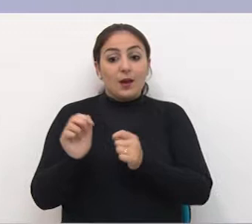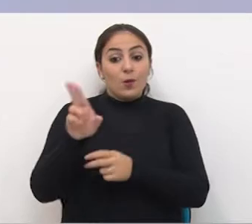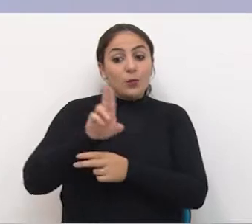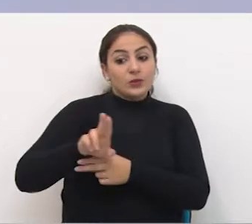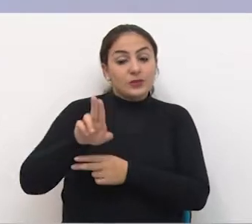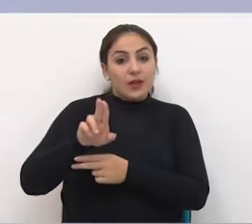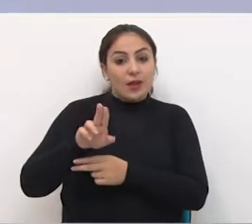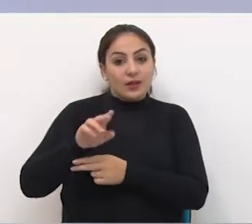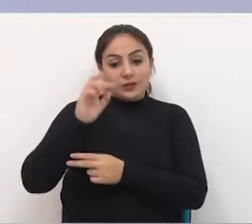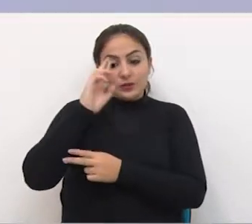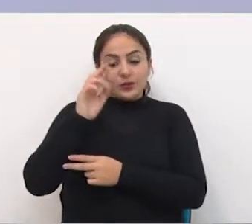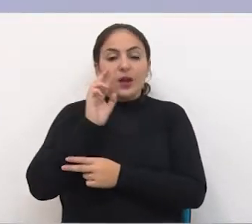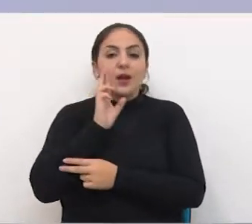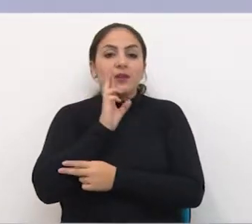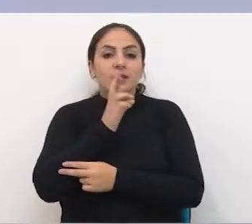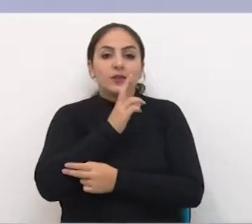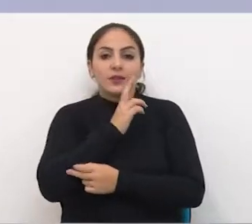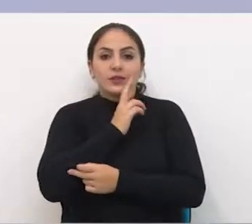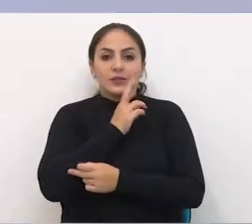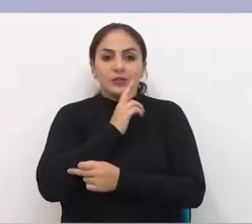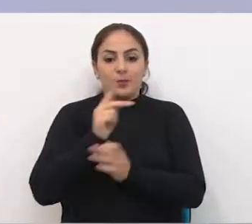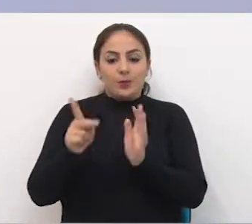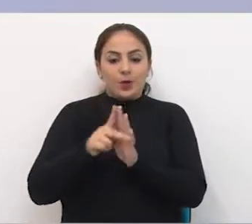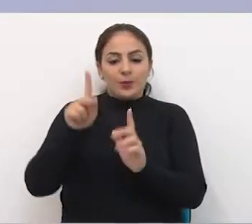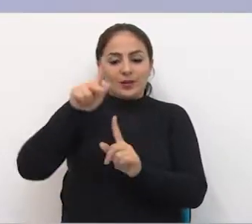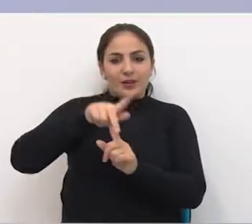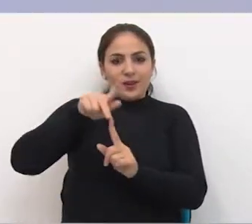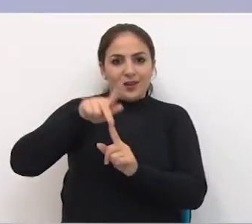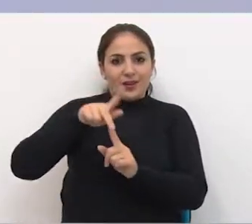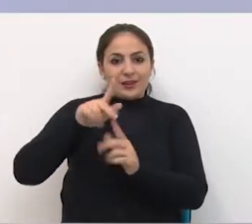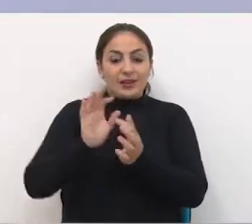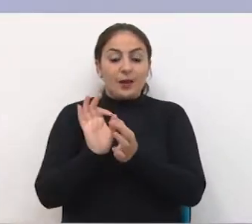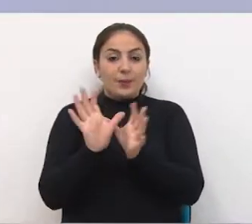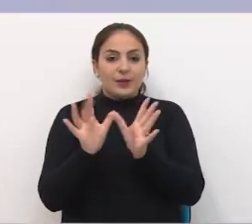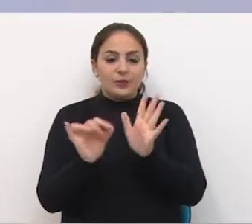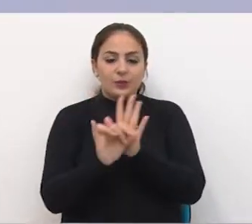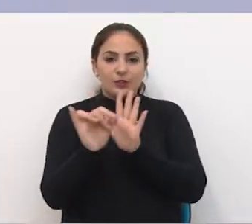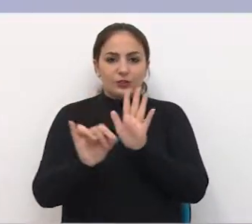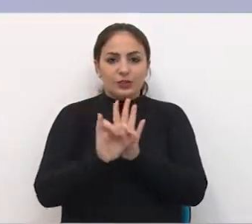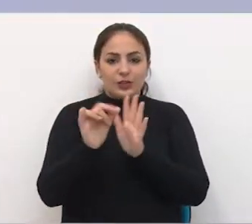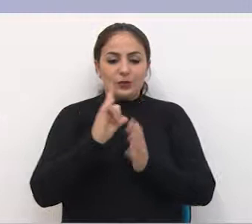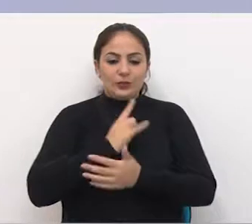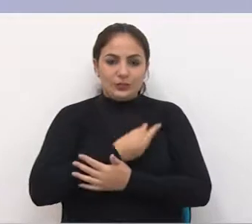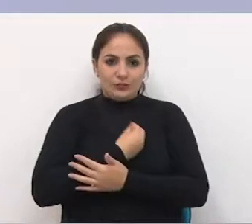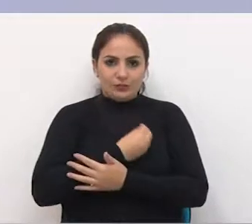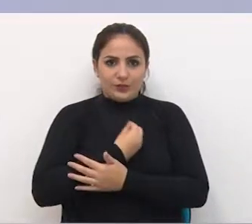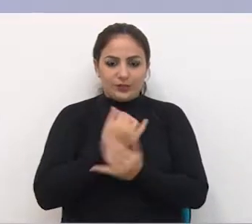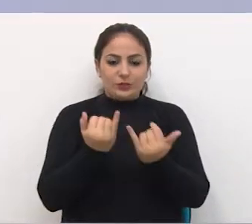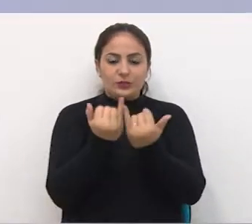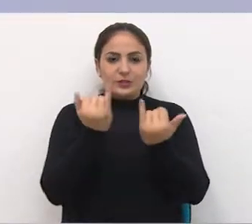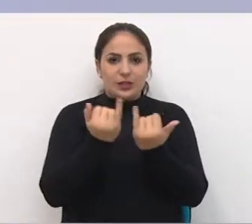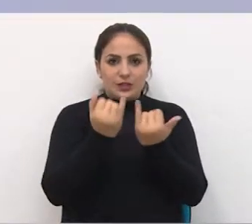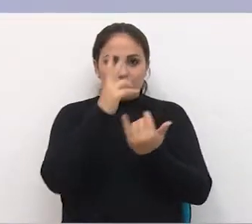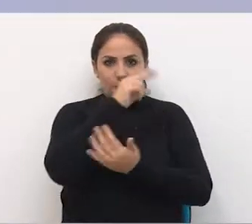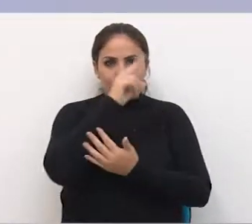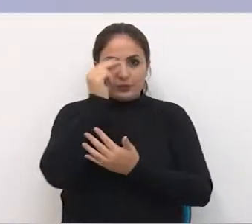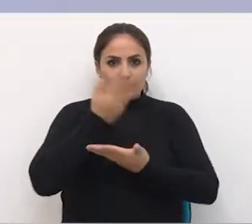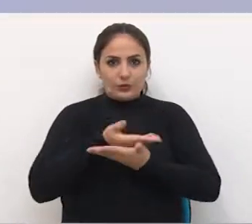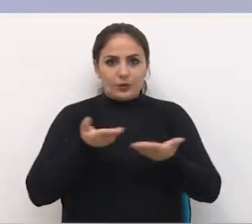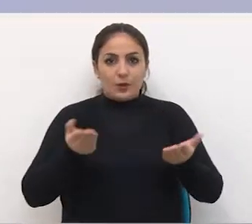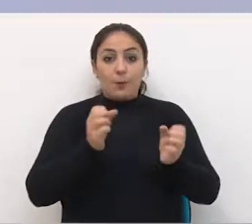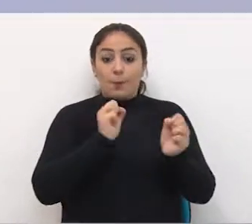da Gare segue aberta. O edital está publicado no site da Prefeitura no portal Transparência. Neste